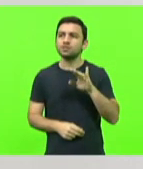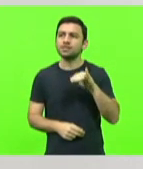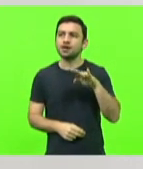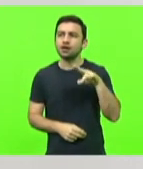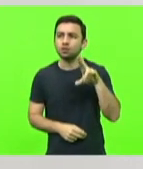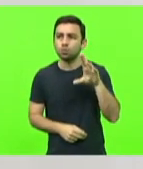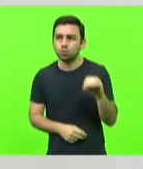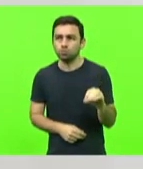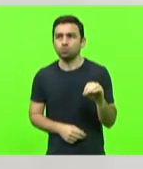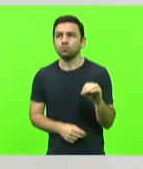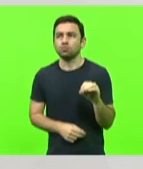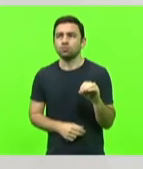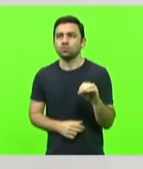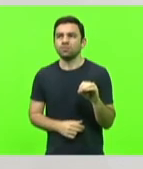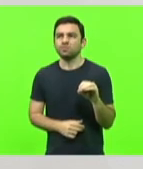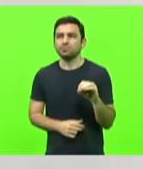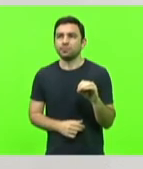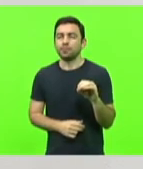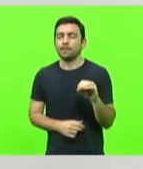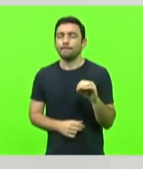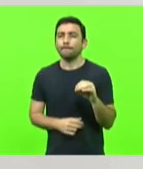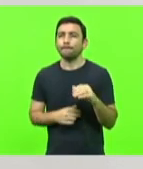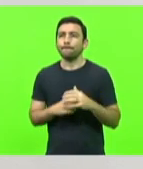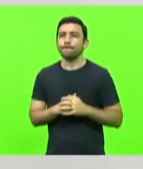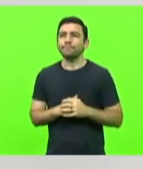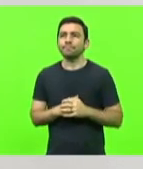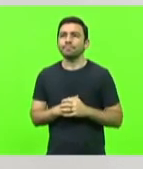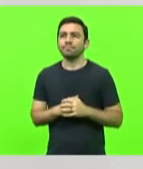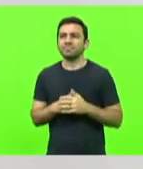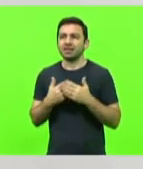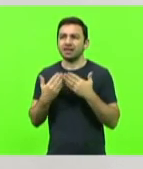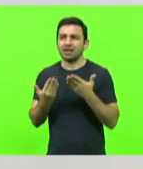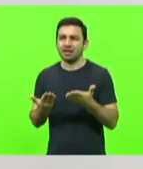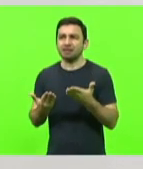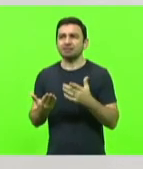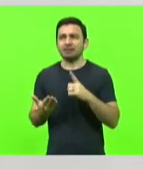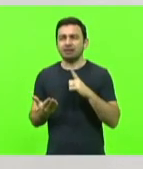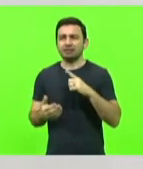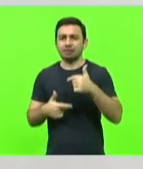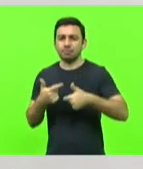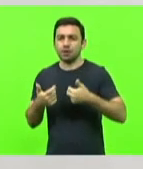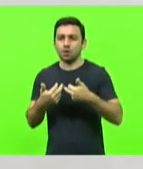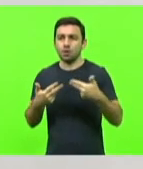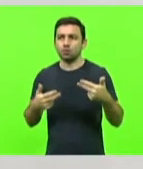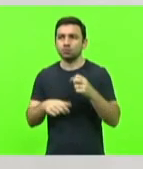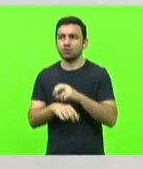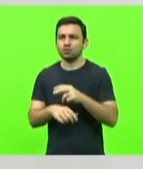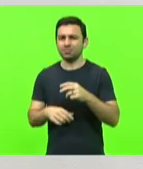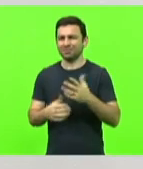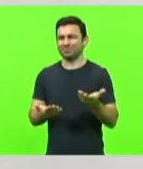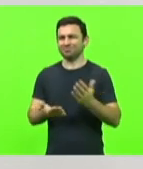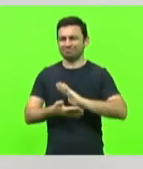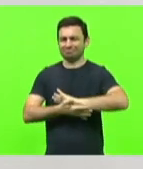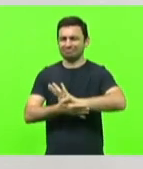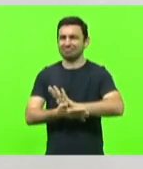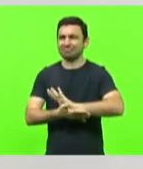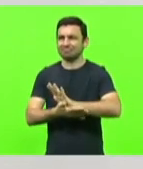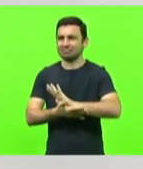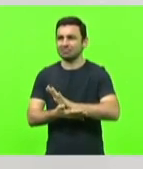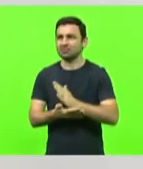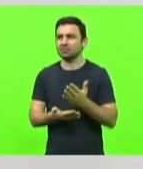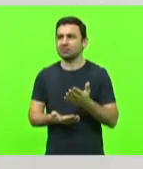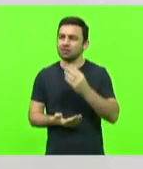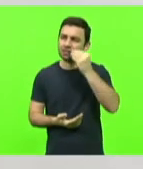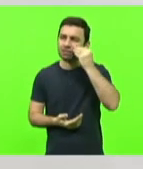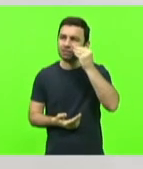renda, e não ser, de uma certa forma, tentar ser humilhado ali perante aqueles que,